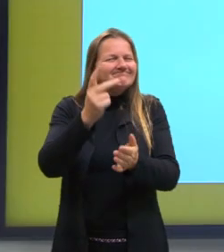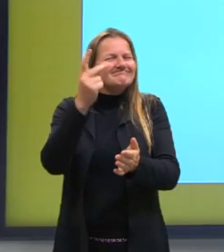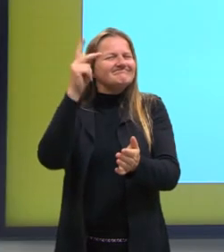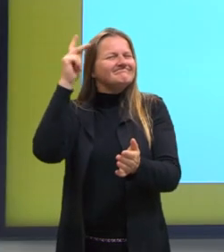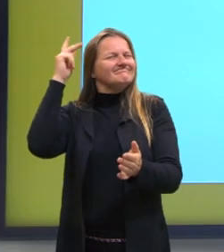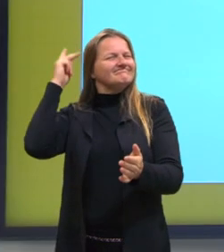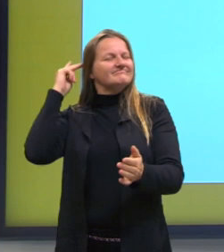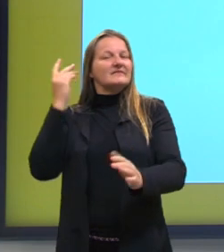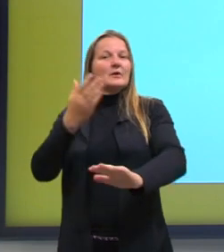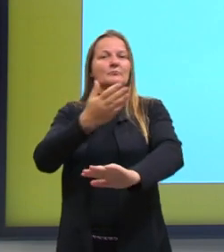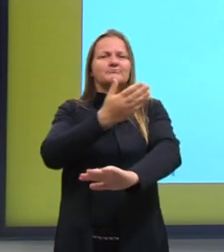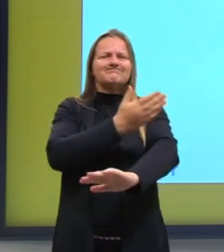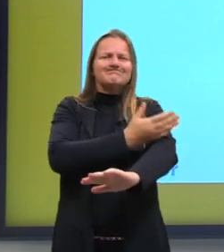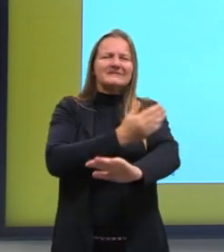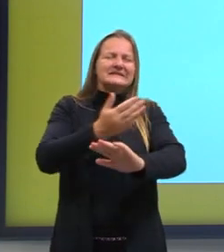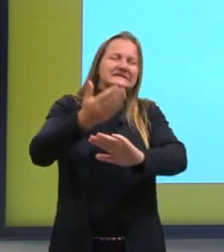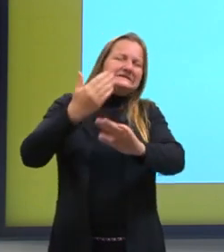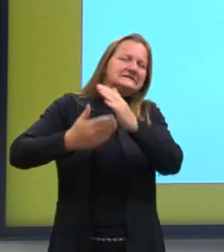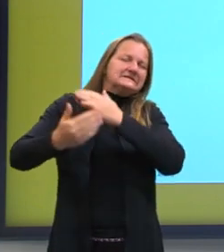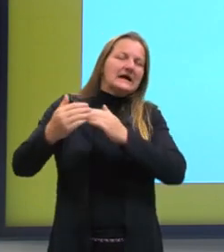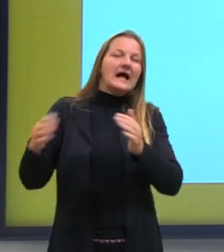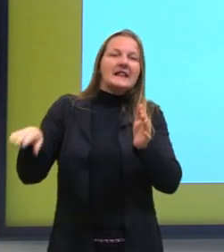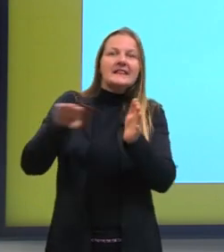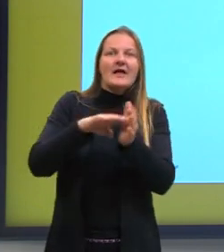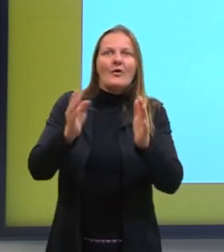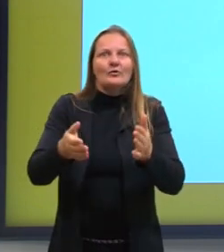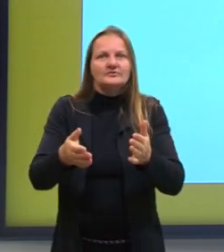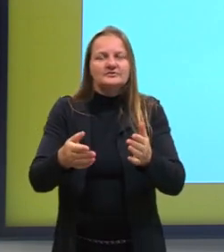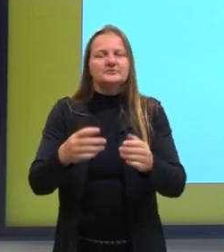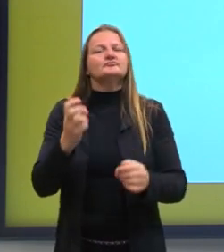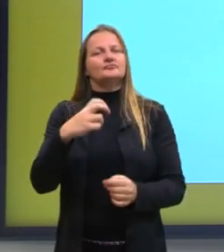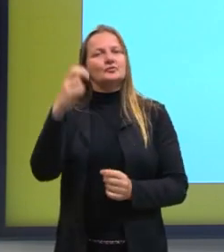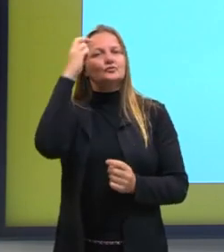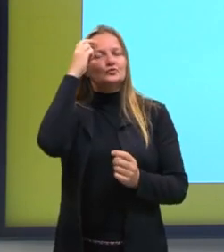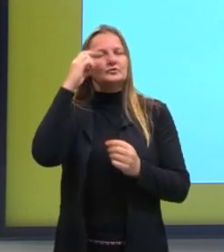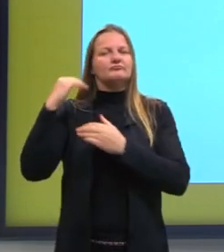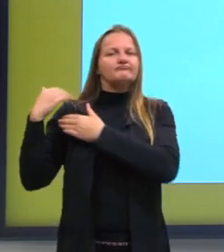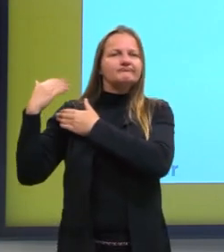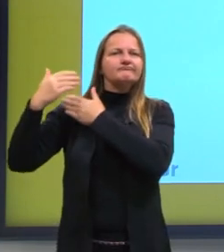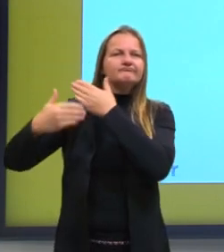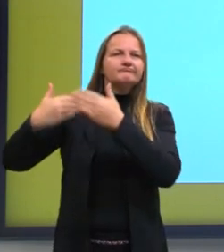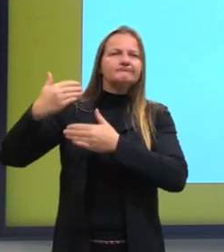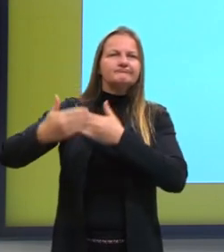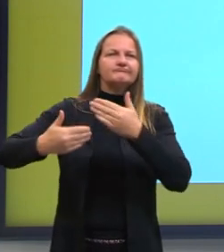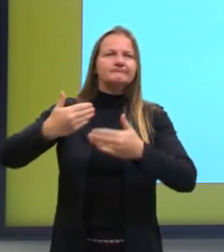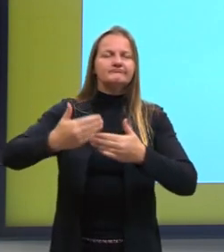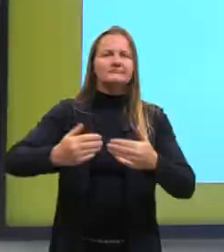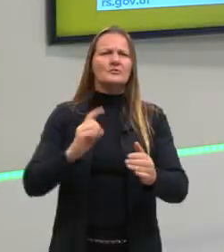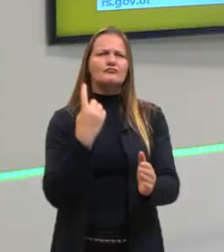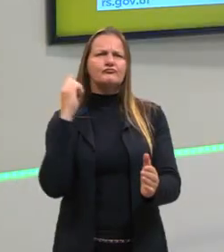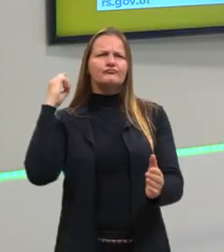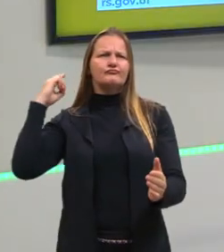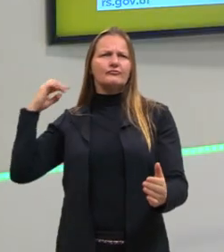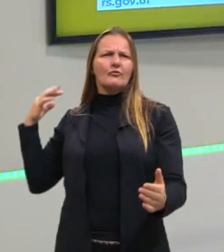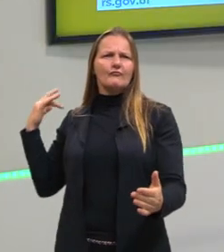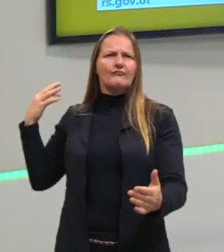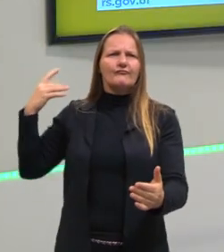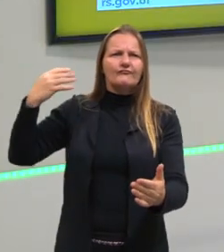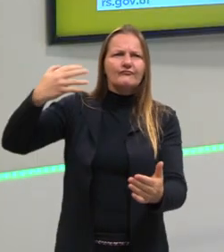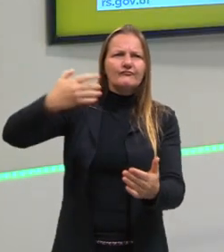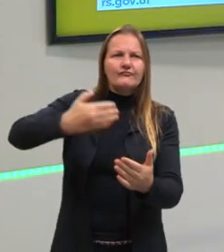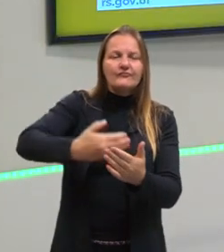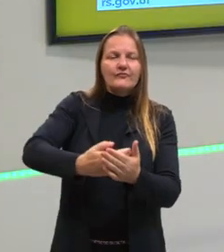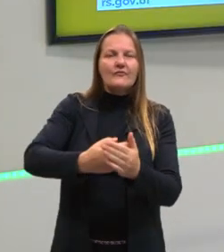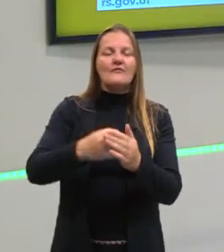até a contemporaneidade, existe cultura. Então, se a cultura é esse conjunto de valores